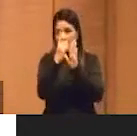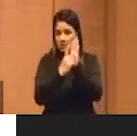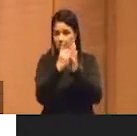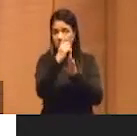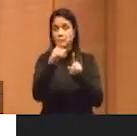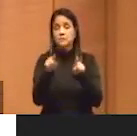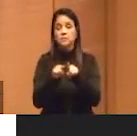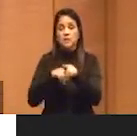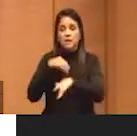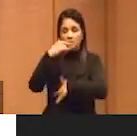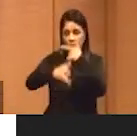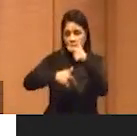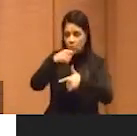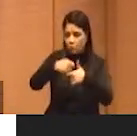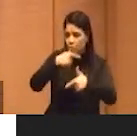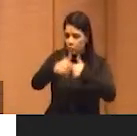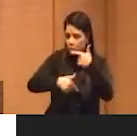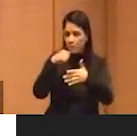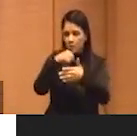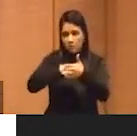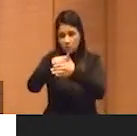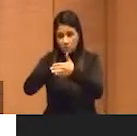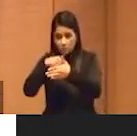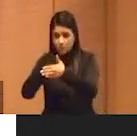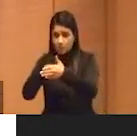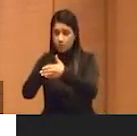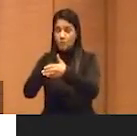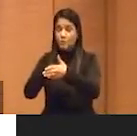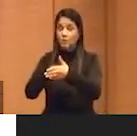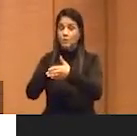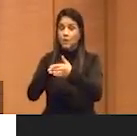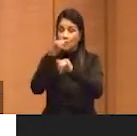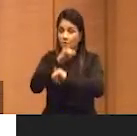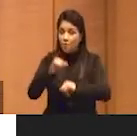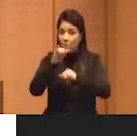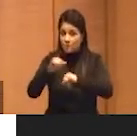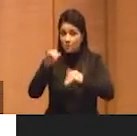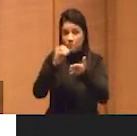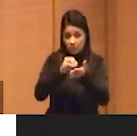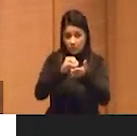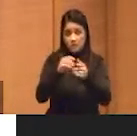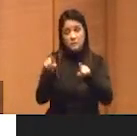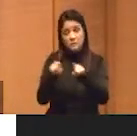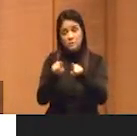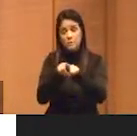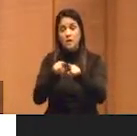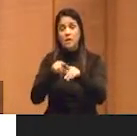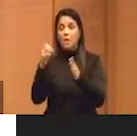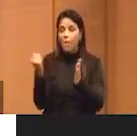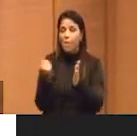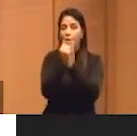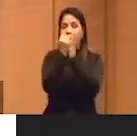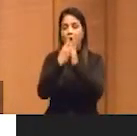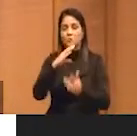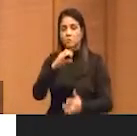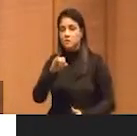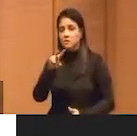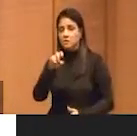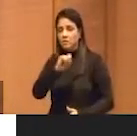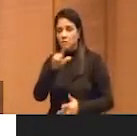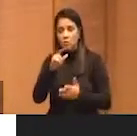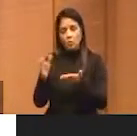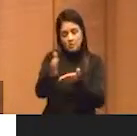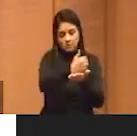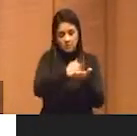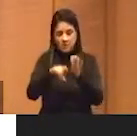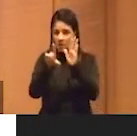sobre a questão da desinformação, lutando e ajudando a construir o marco civil da internet, a lei geral de proteção de